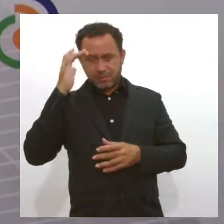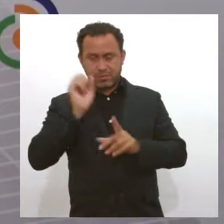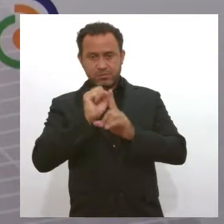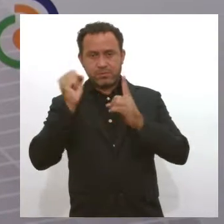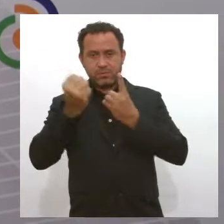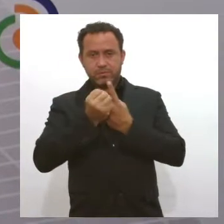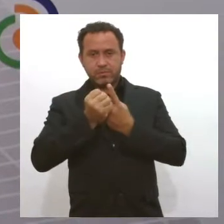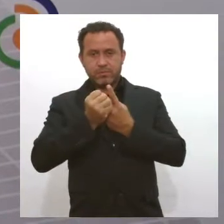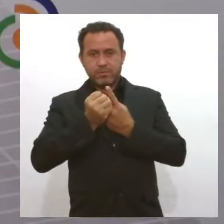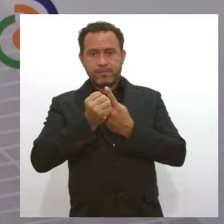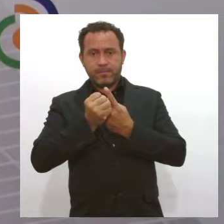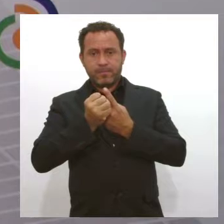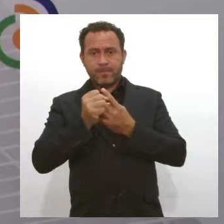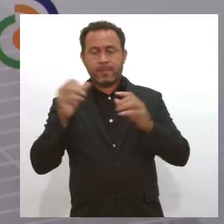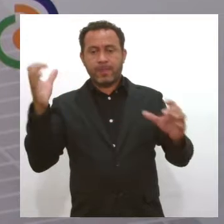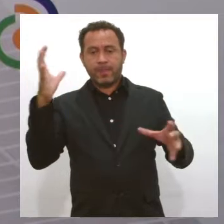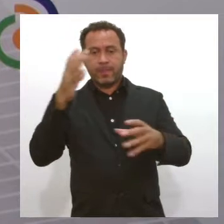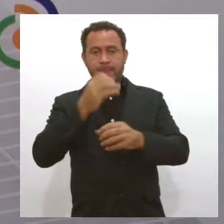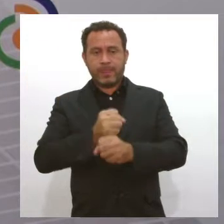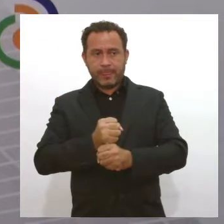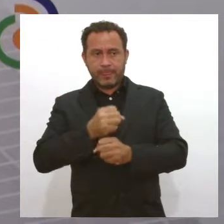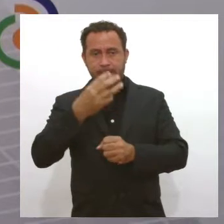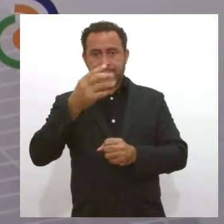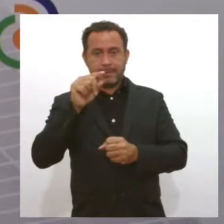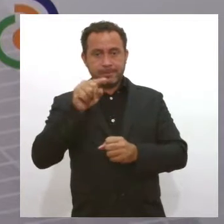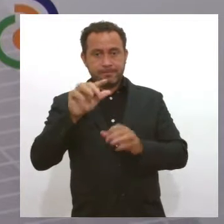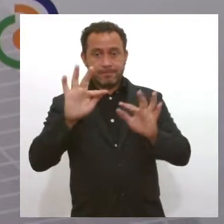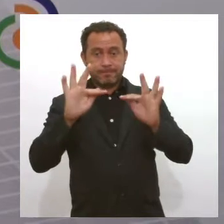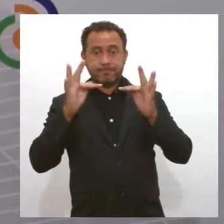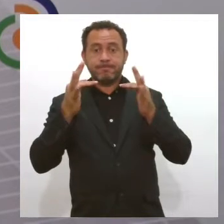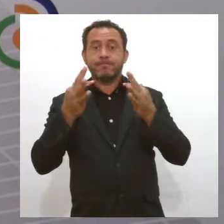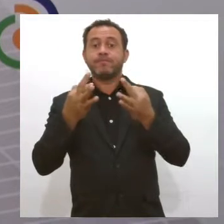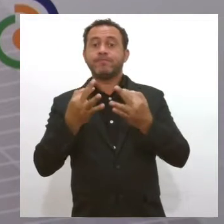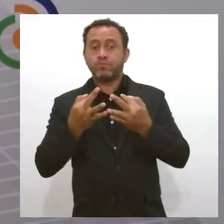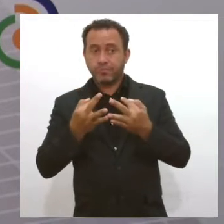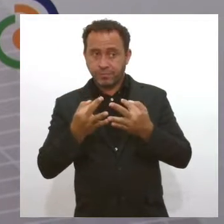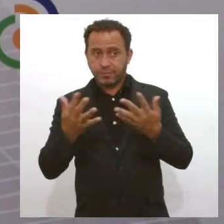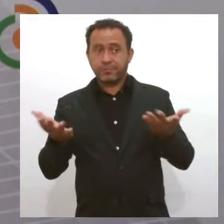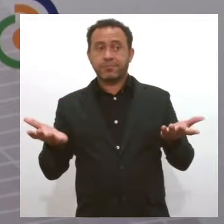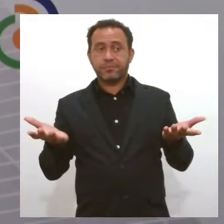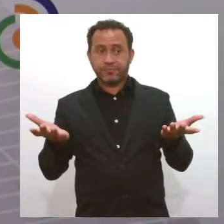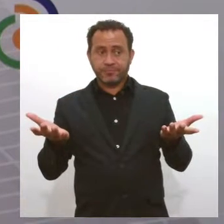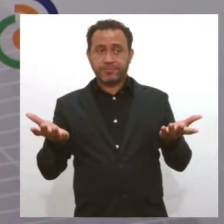o que perfaz um total de quase 3.000 famílias nessa condição.